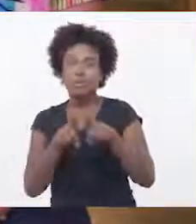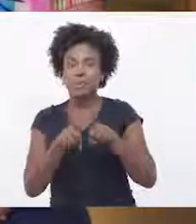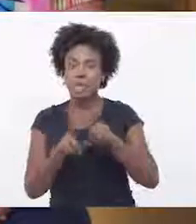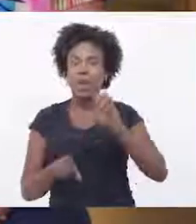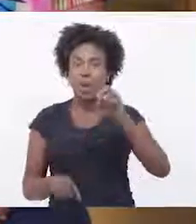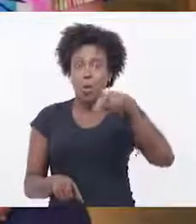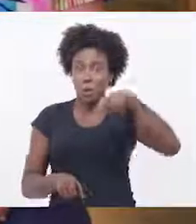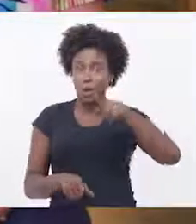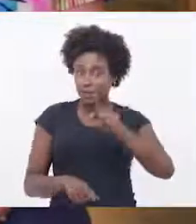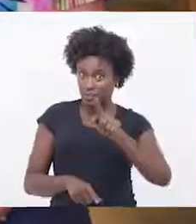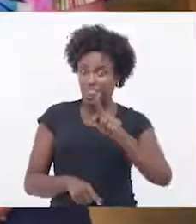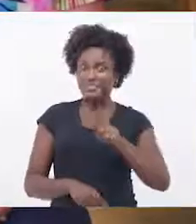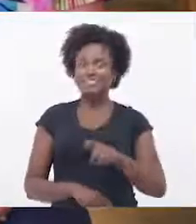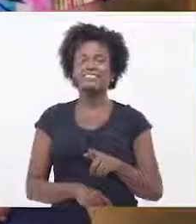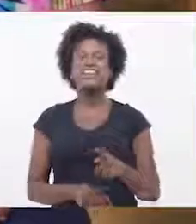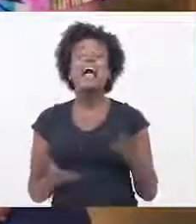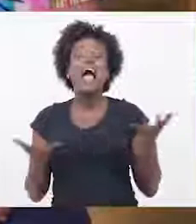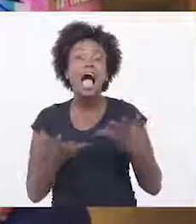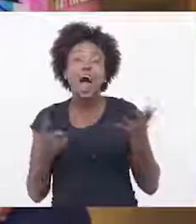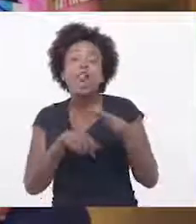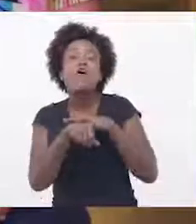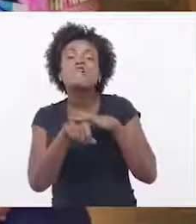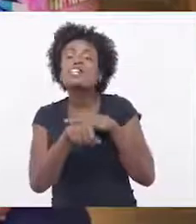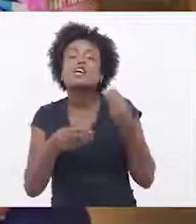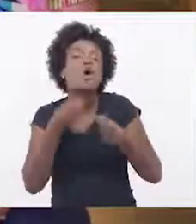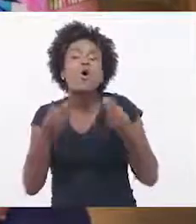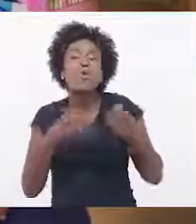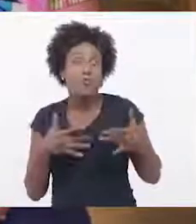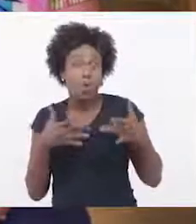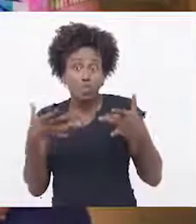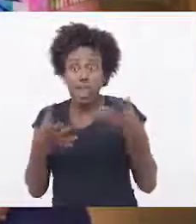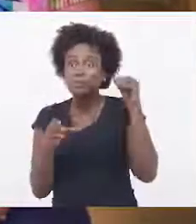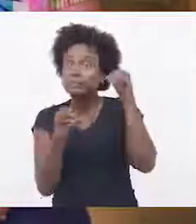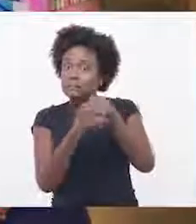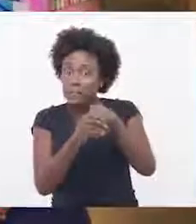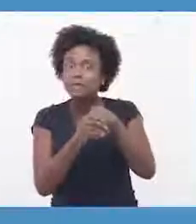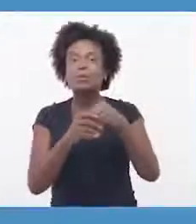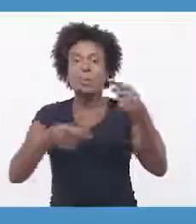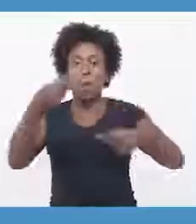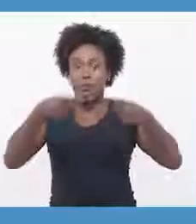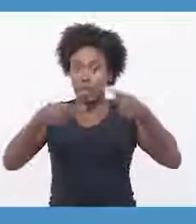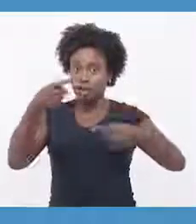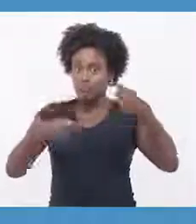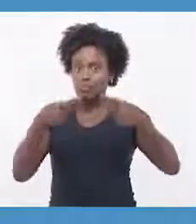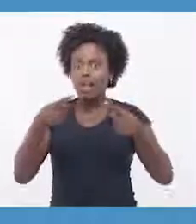política, usando um pouco a nossa experiência de conectar voluntários e ONGs através do Atados.